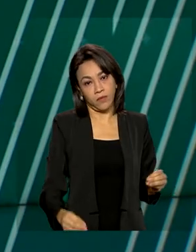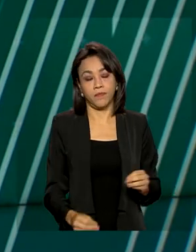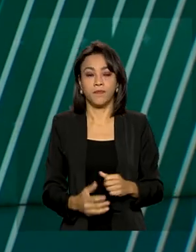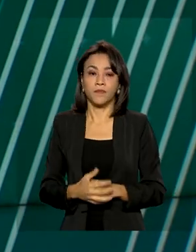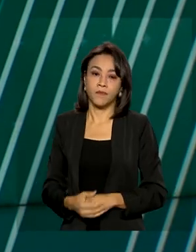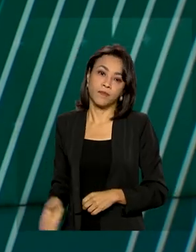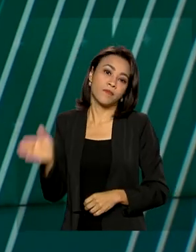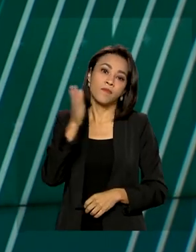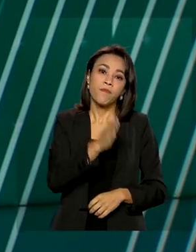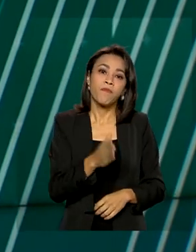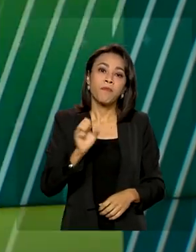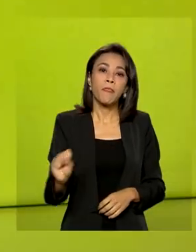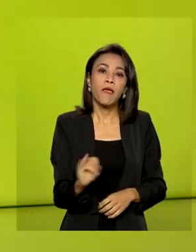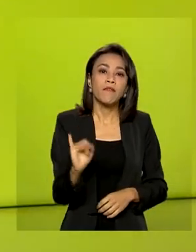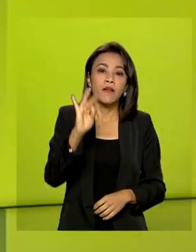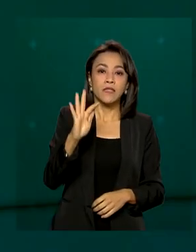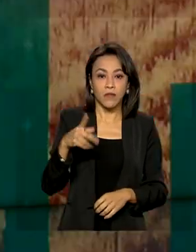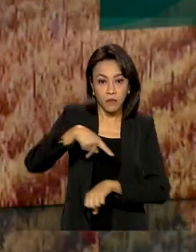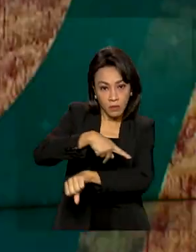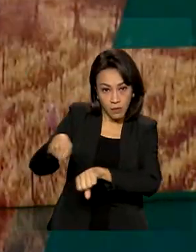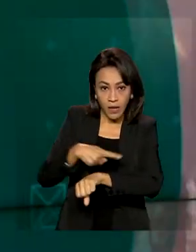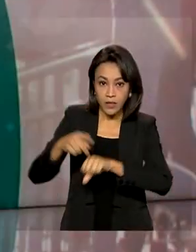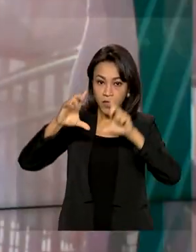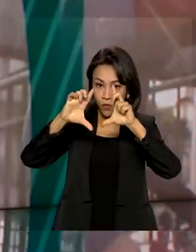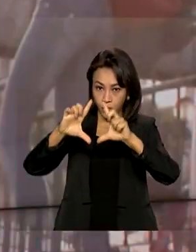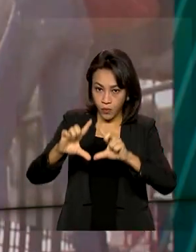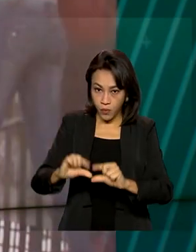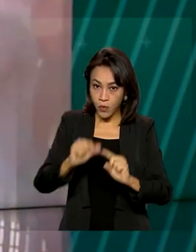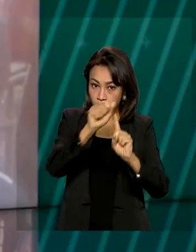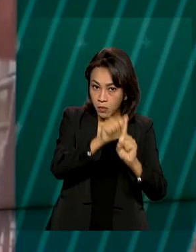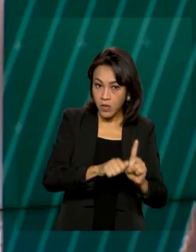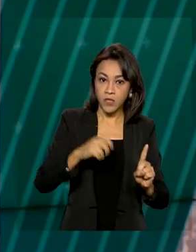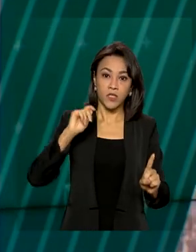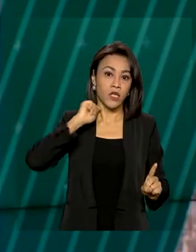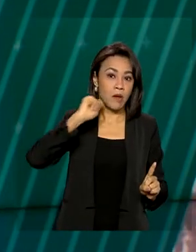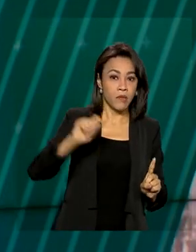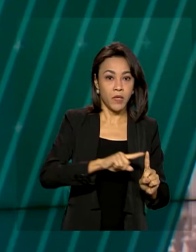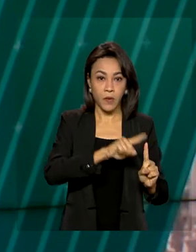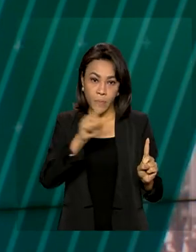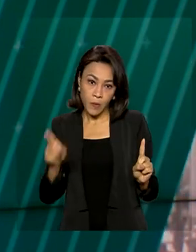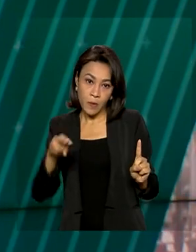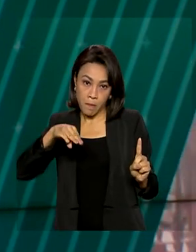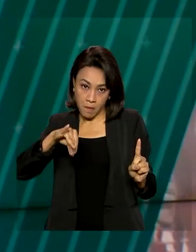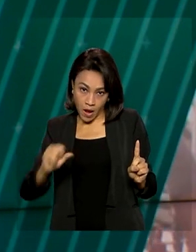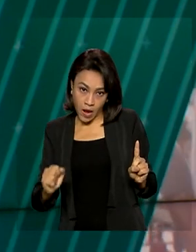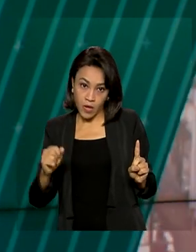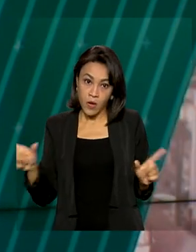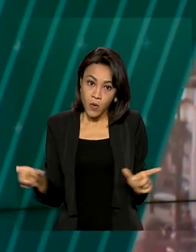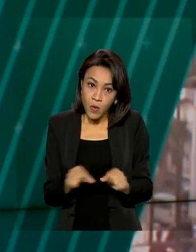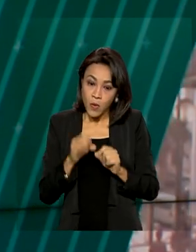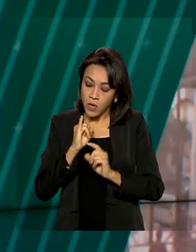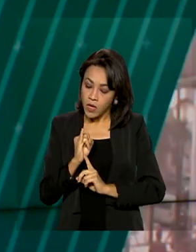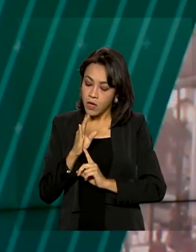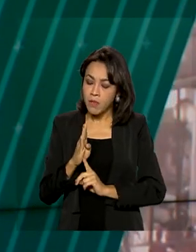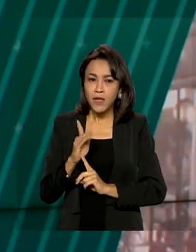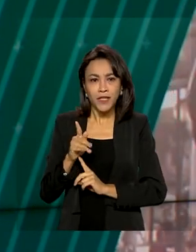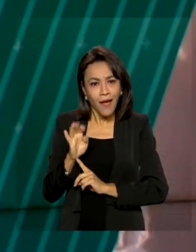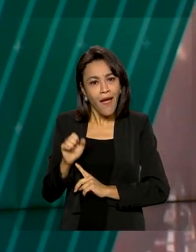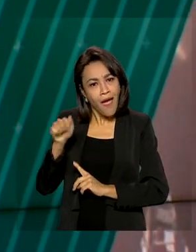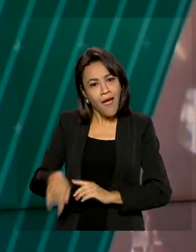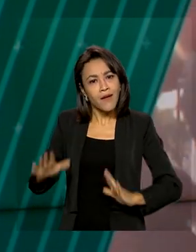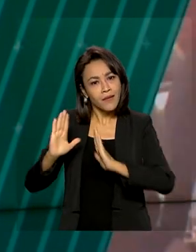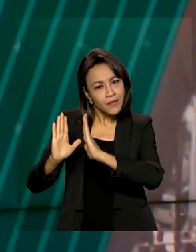A inflação no país desacelerou na passagem de abril para maio. De acordo com o IBGE, o grupo Habitação foi um dos